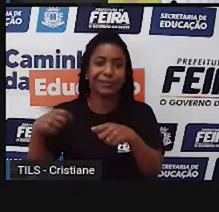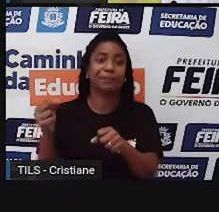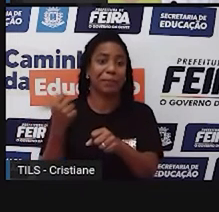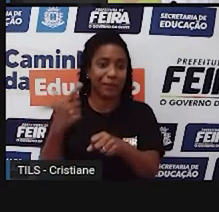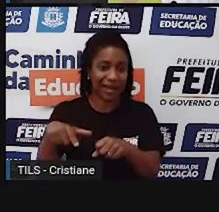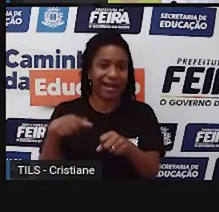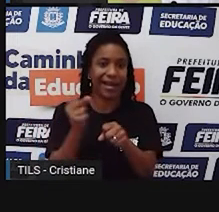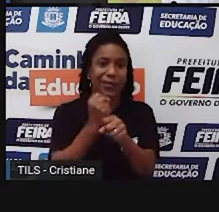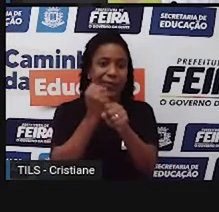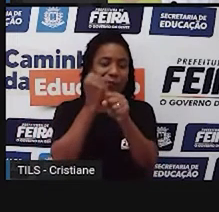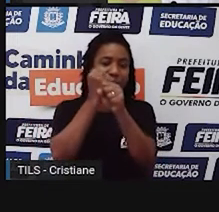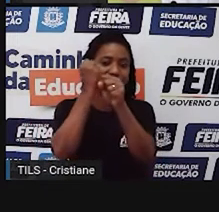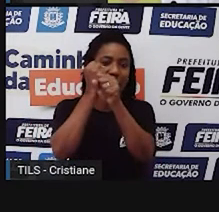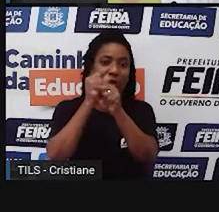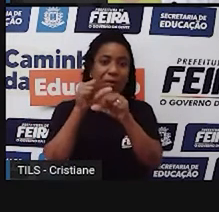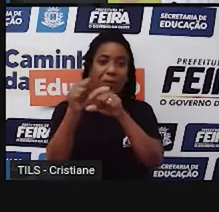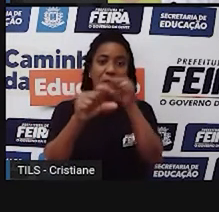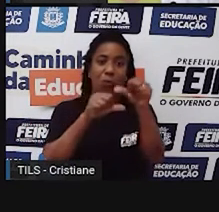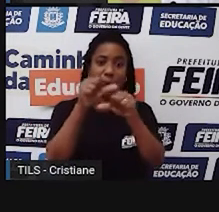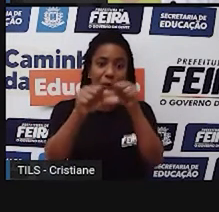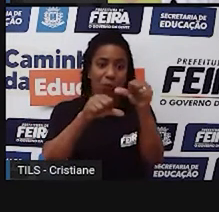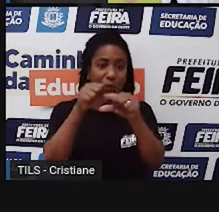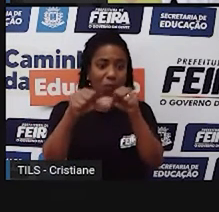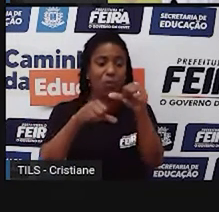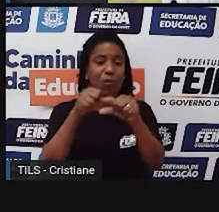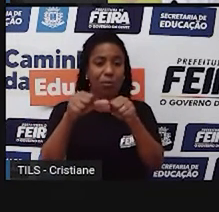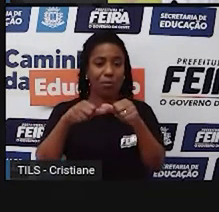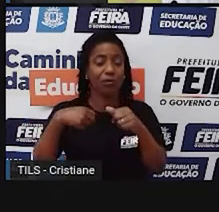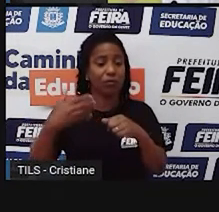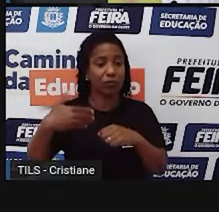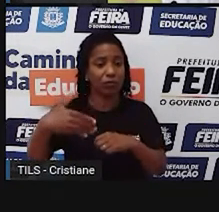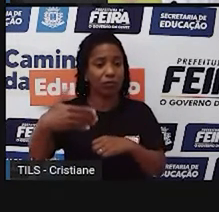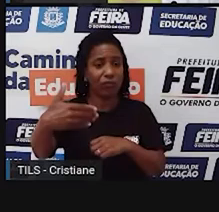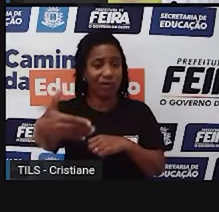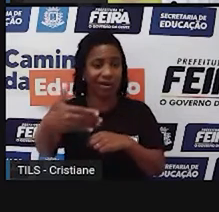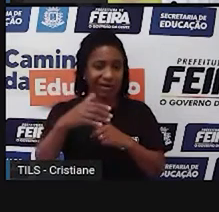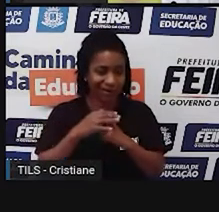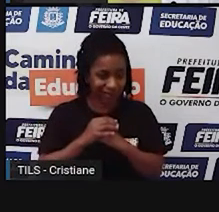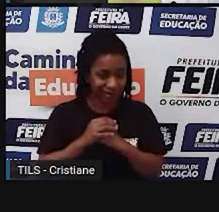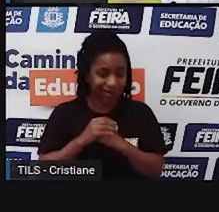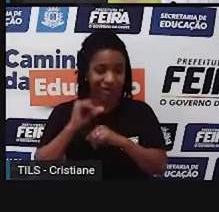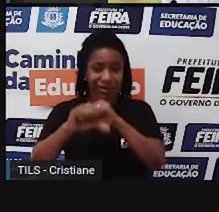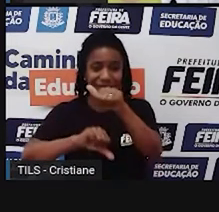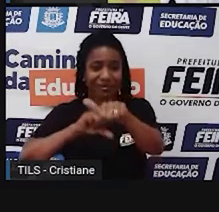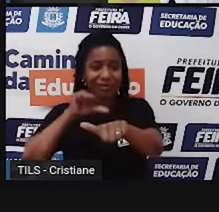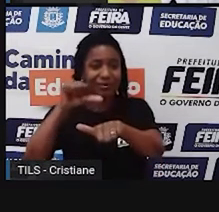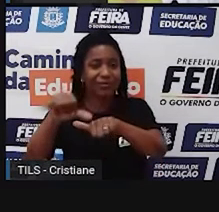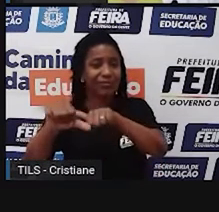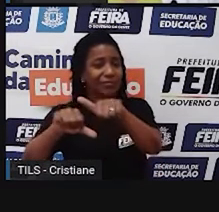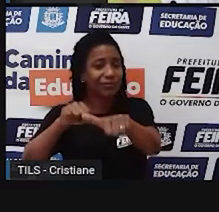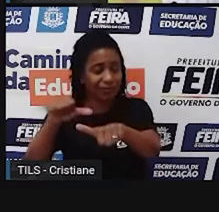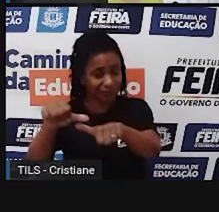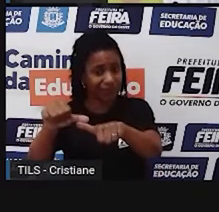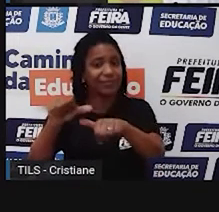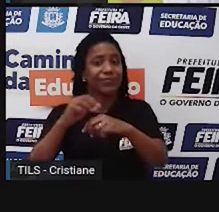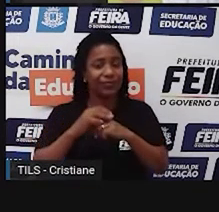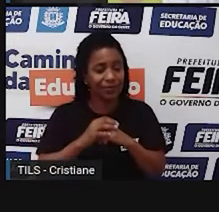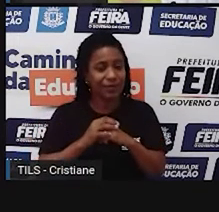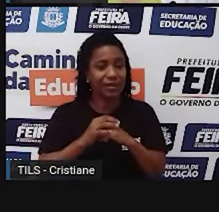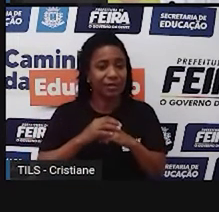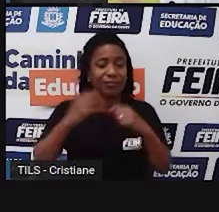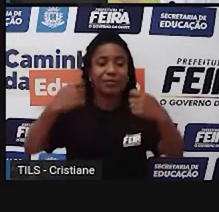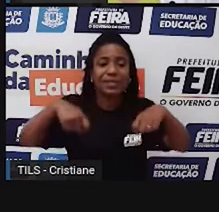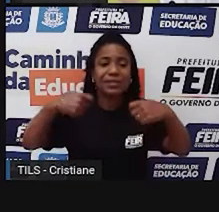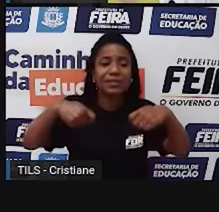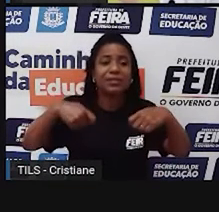a partir, né, do tempo vai tendo as transformações, e essas transformações, elas são sempre, né, voltadas para a questão da